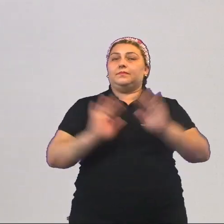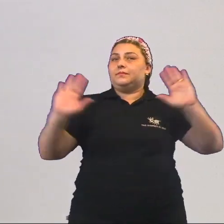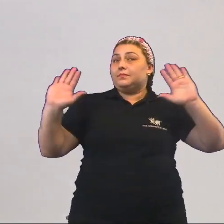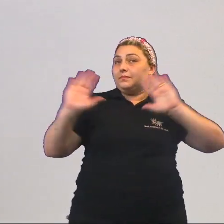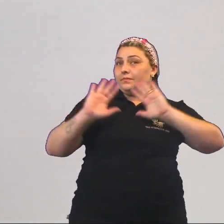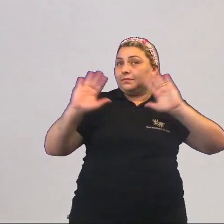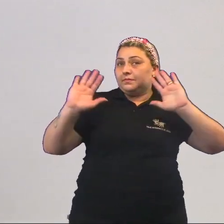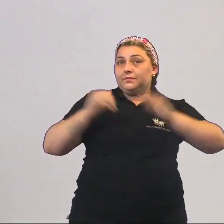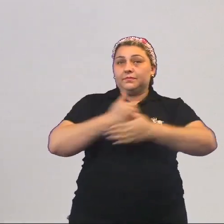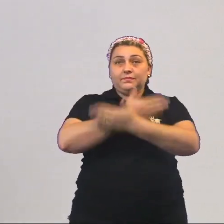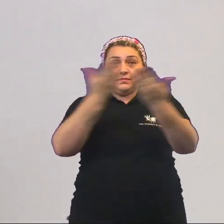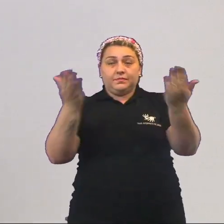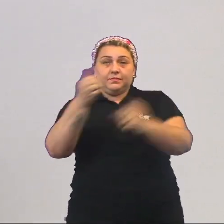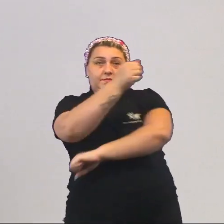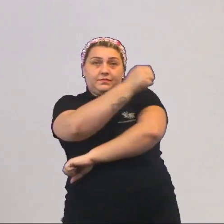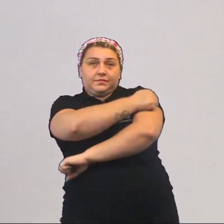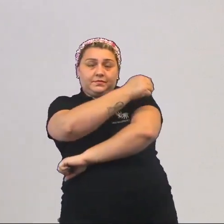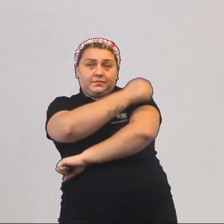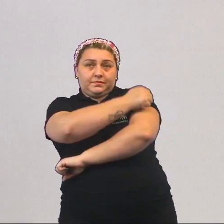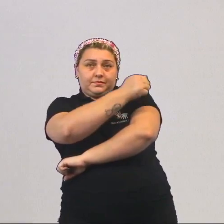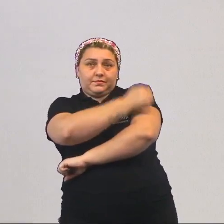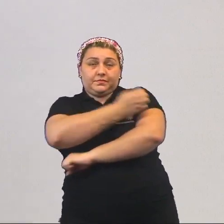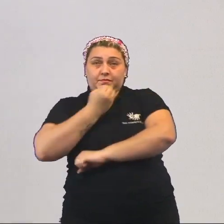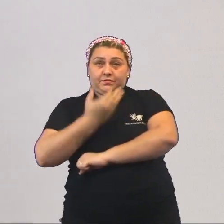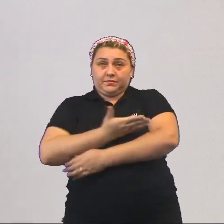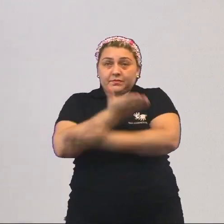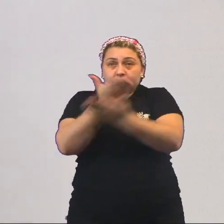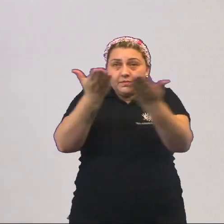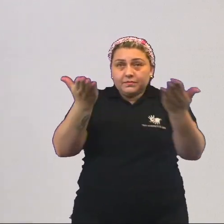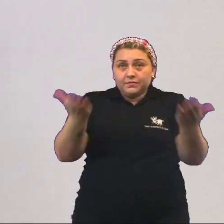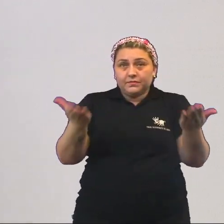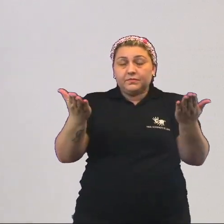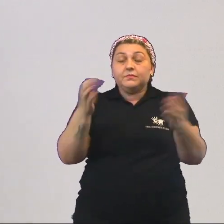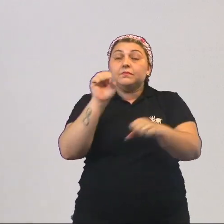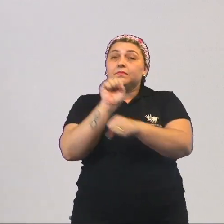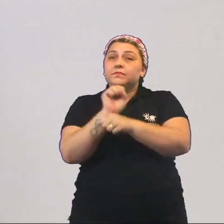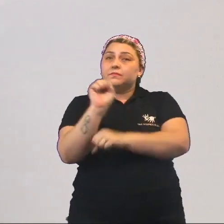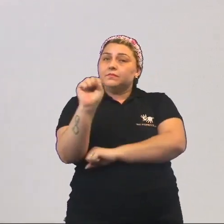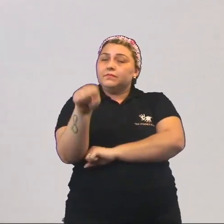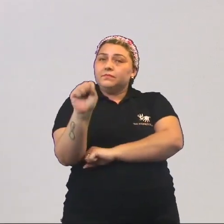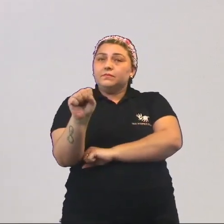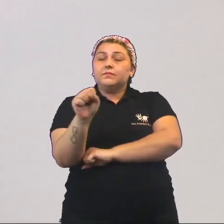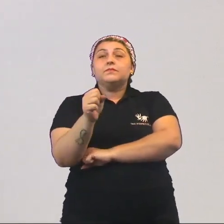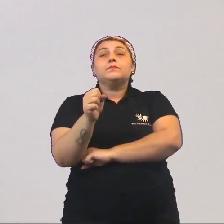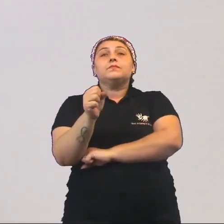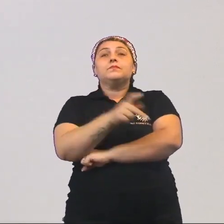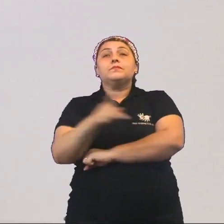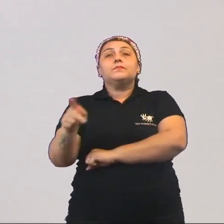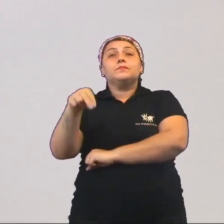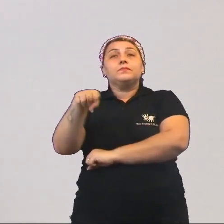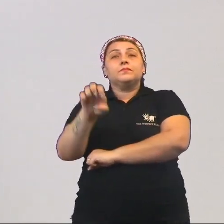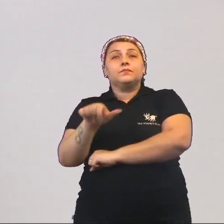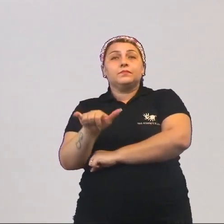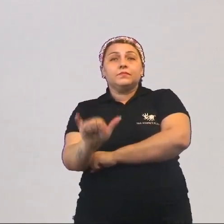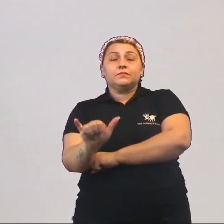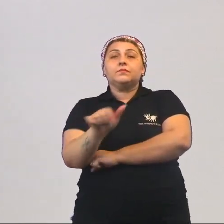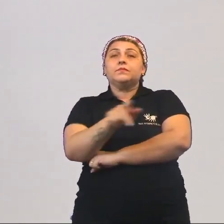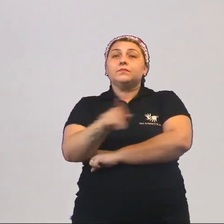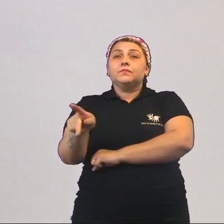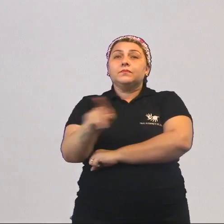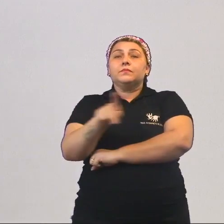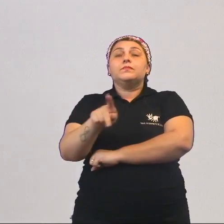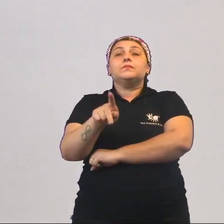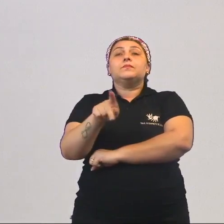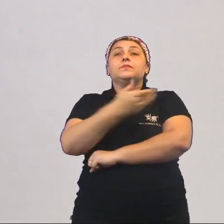Olá a todos os alunos e alunas, tudo bem com vocês? Eu espero que sim. Sou o professor Ney Araújo, professor